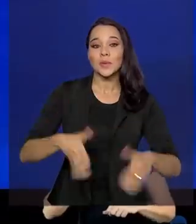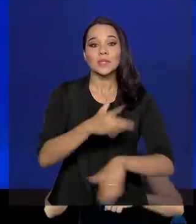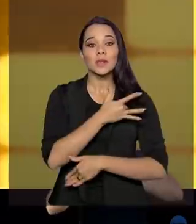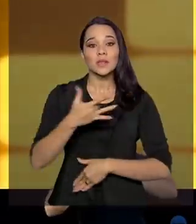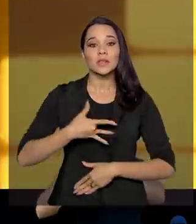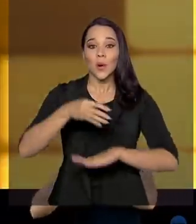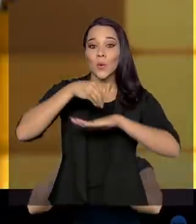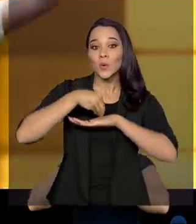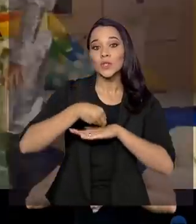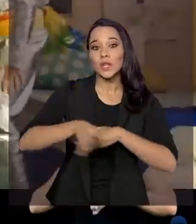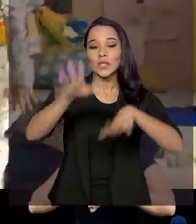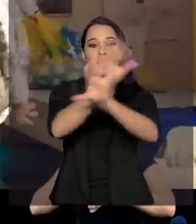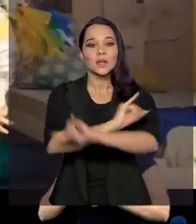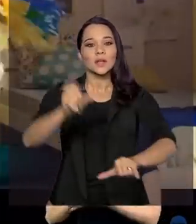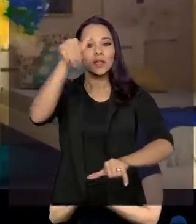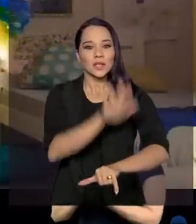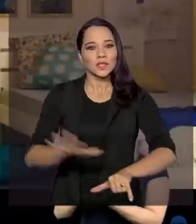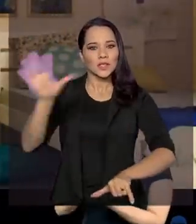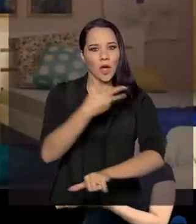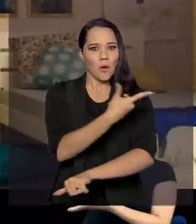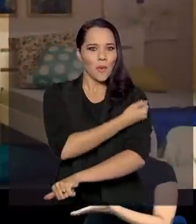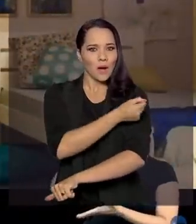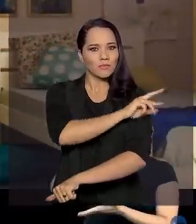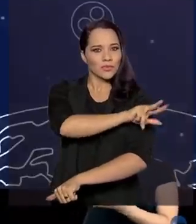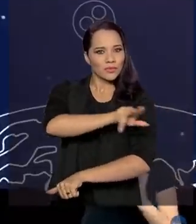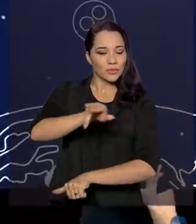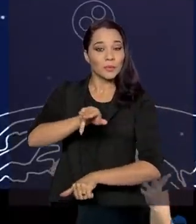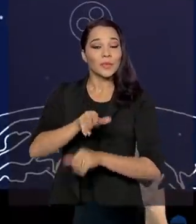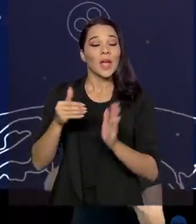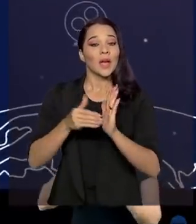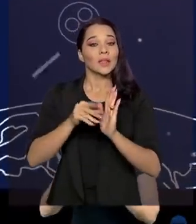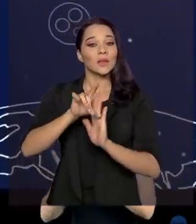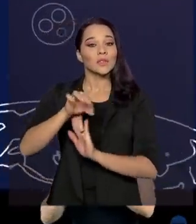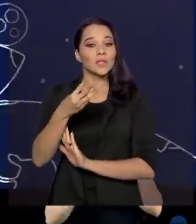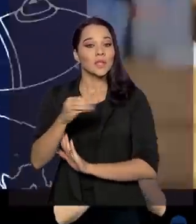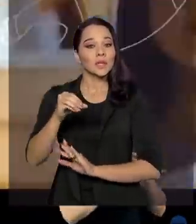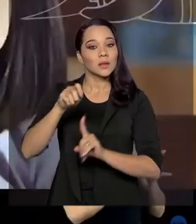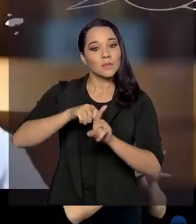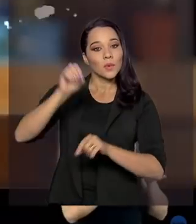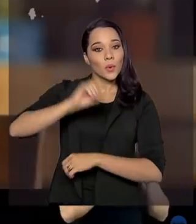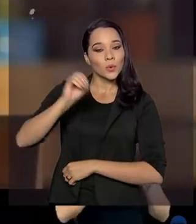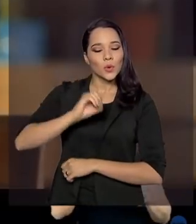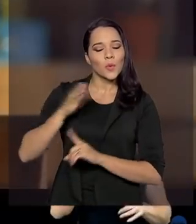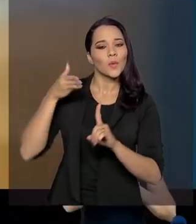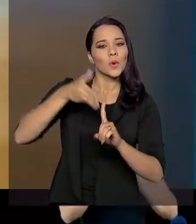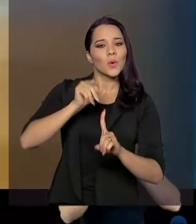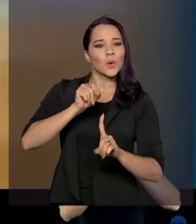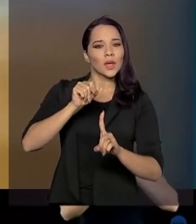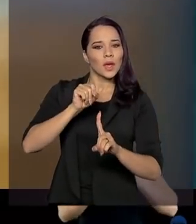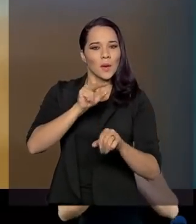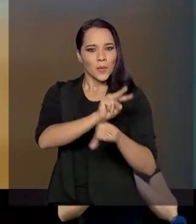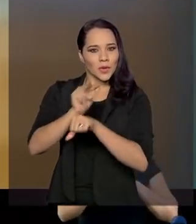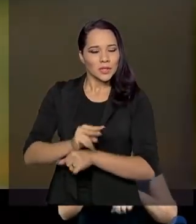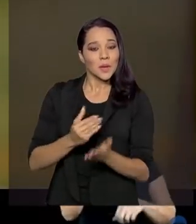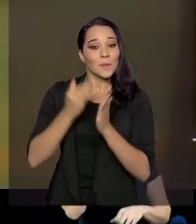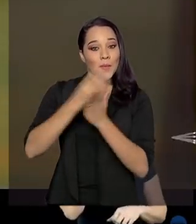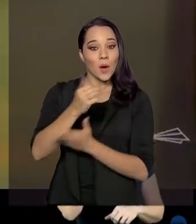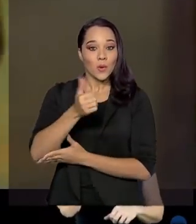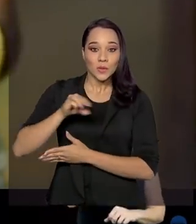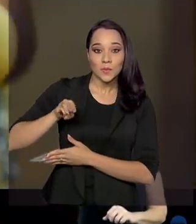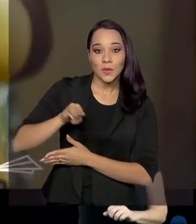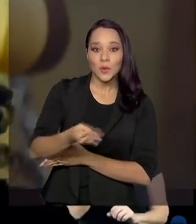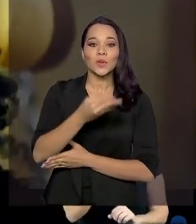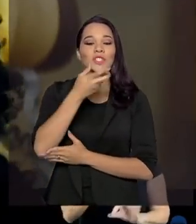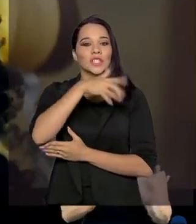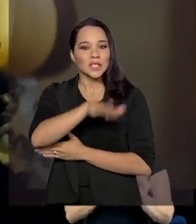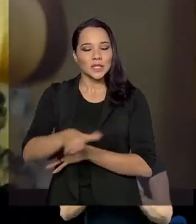da Saúde lança a campanha nacional de multivacinação. Até o dia 30 de outubro, a meta é imunizar mais de 11 milhões de crianças e